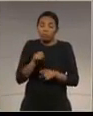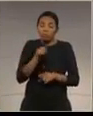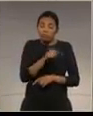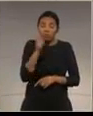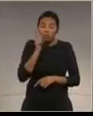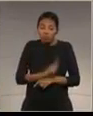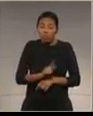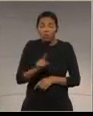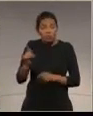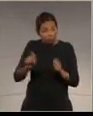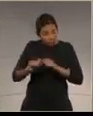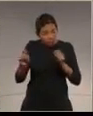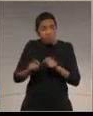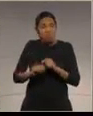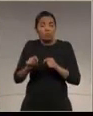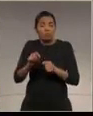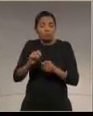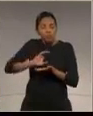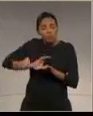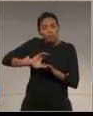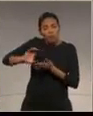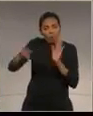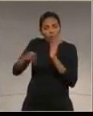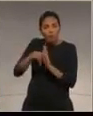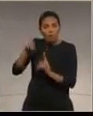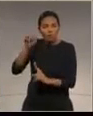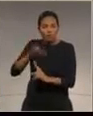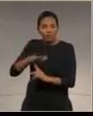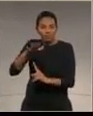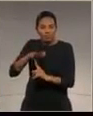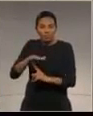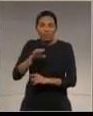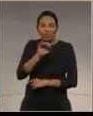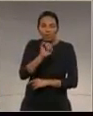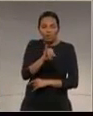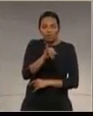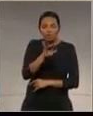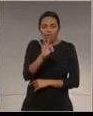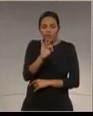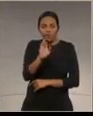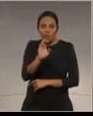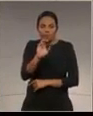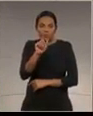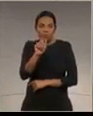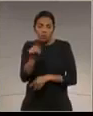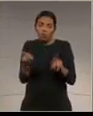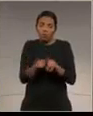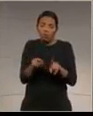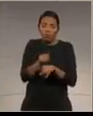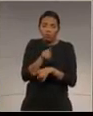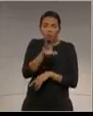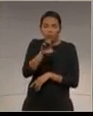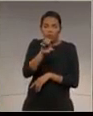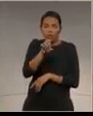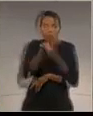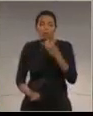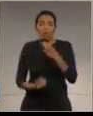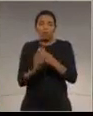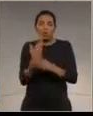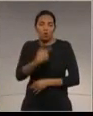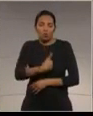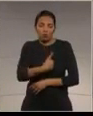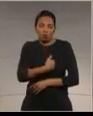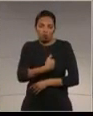gerido pelo Estado, indicando o ITCG e a SEDEST, como os órgãos gestores dos recursos e repasses.